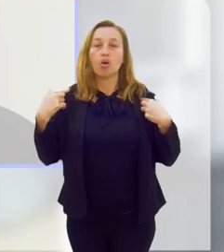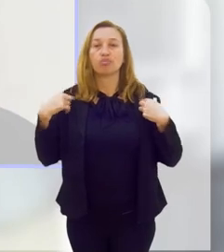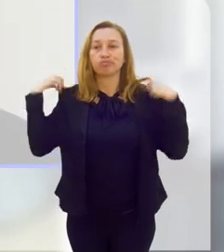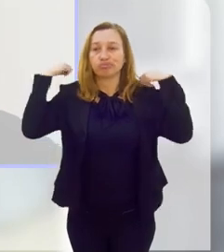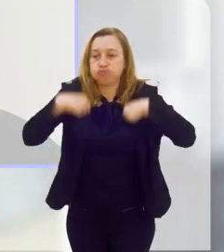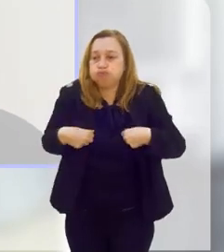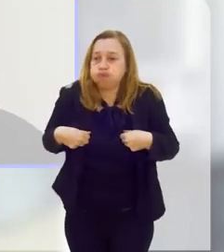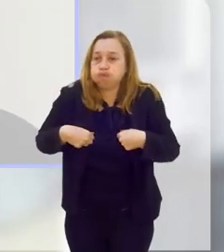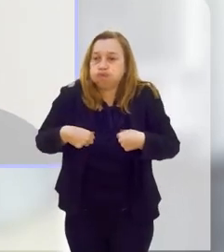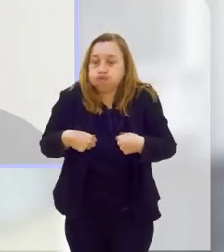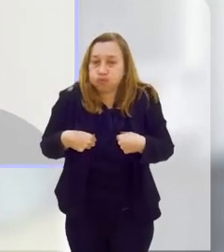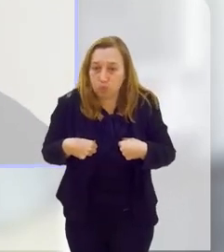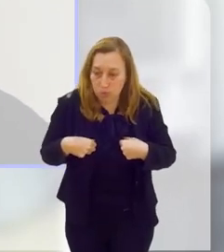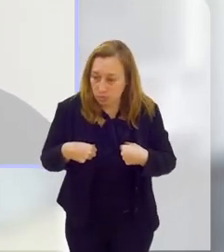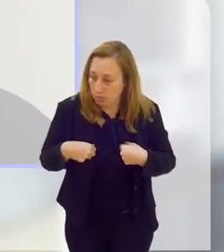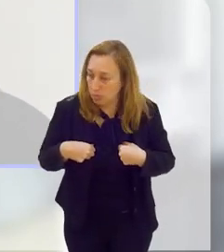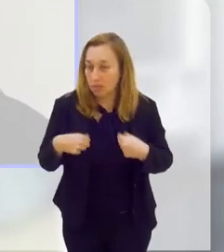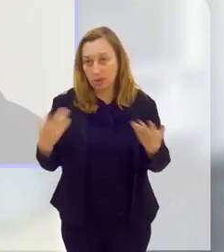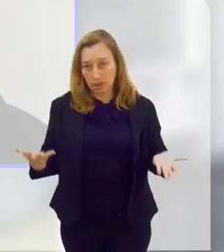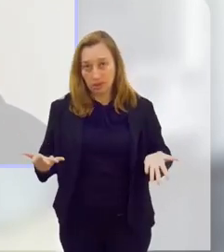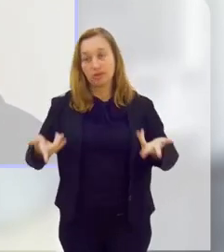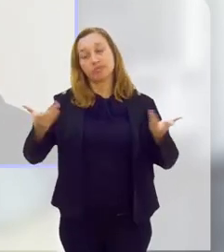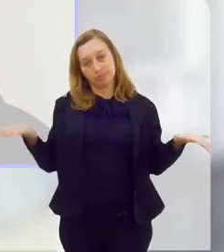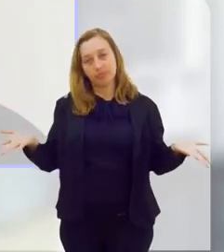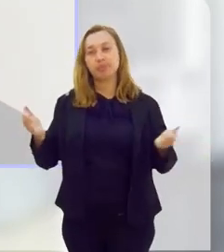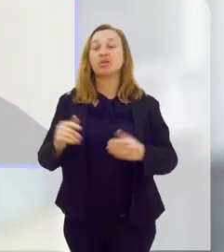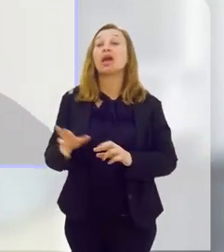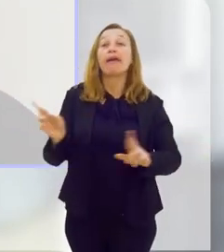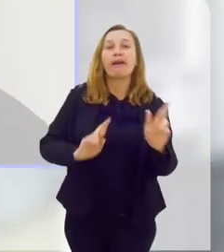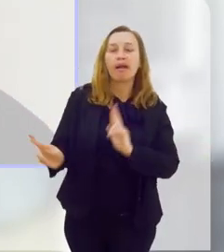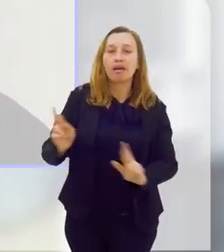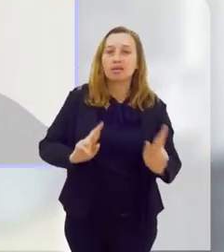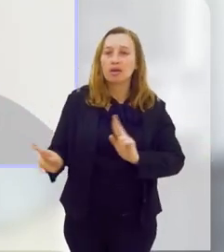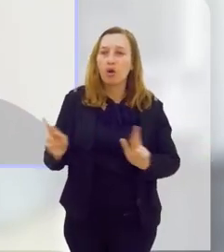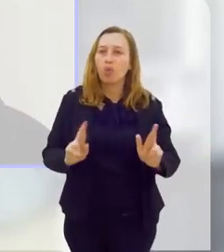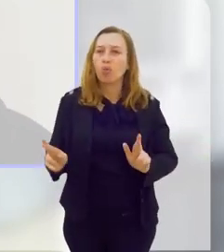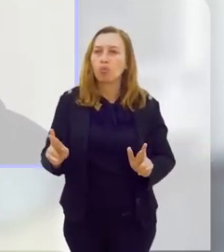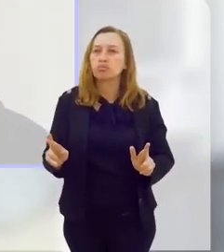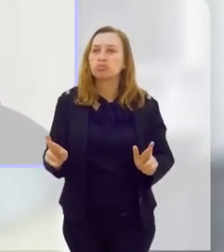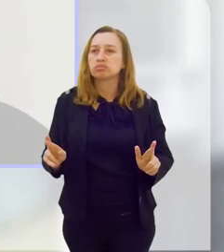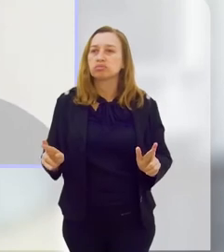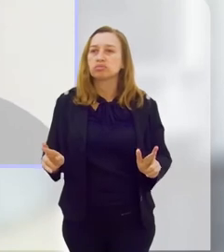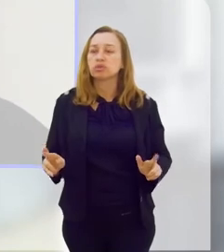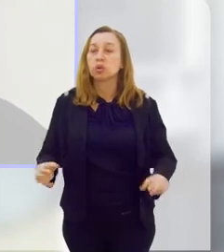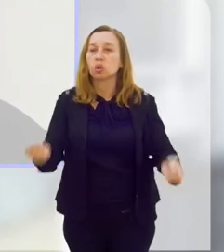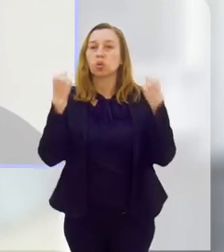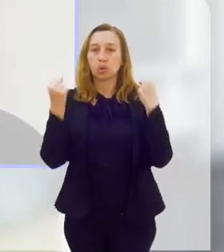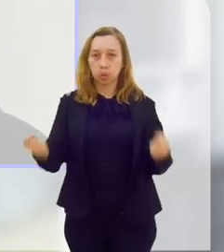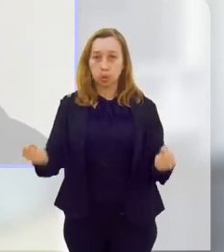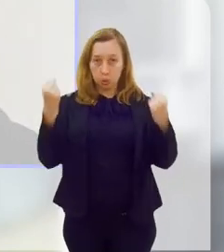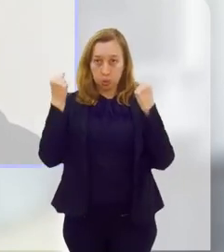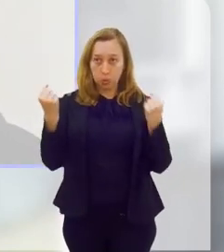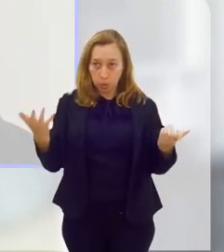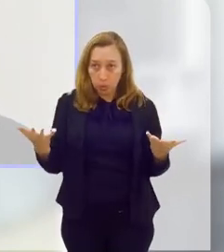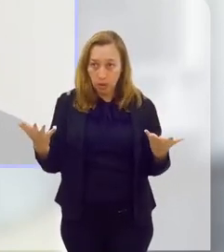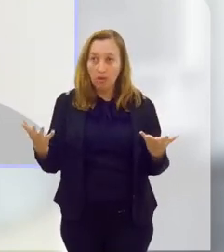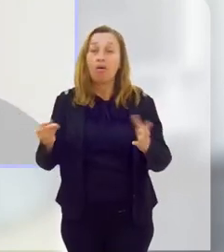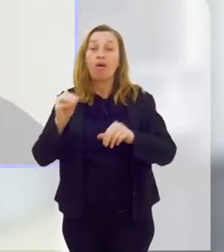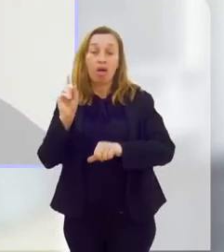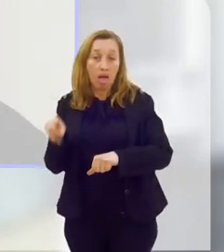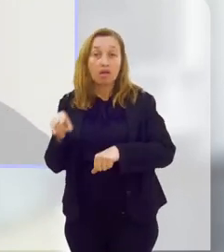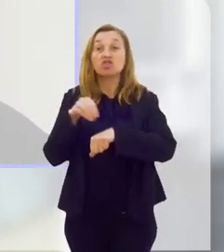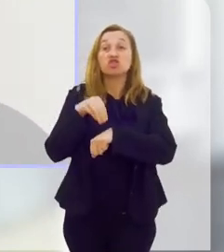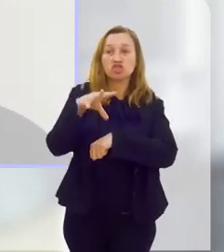devido à mochila pesada, entre outras coisas. E em relação ao exercício físico,